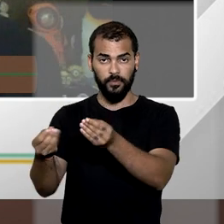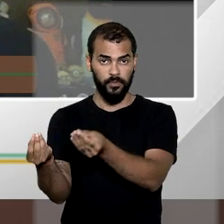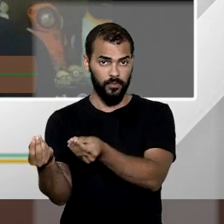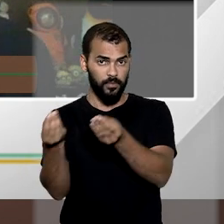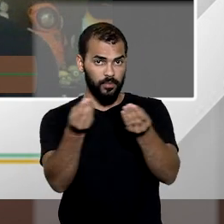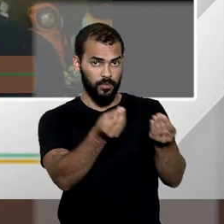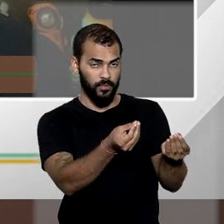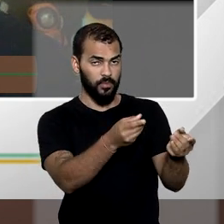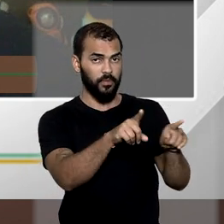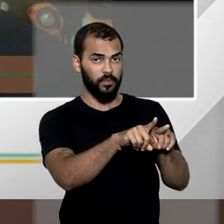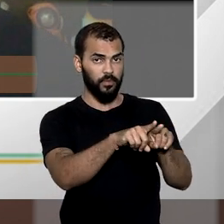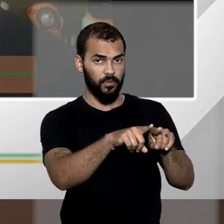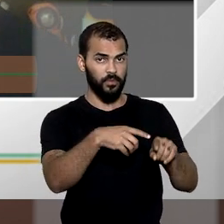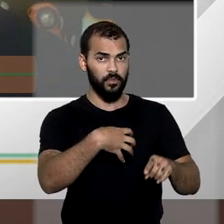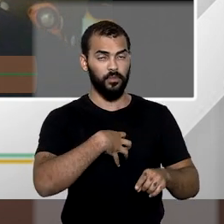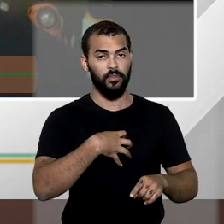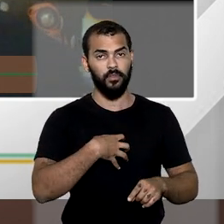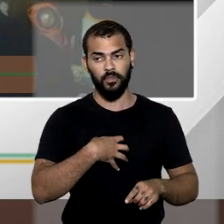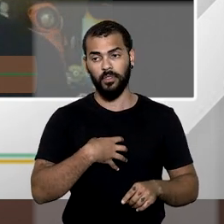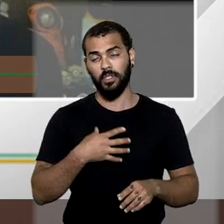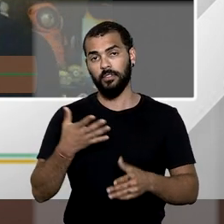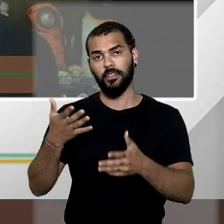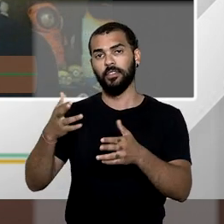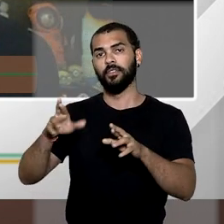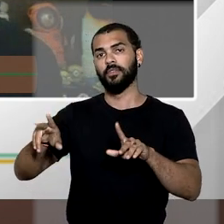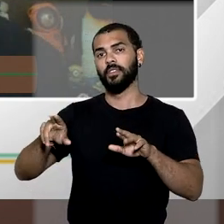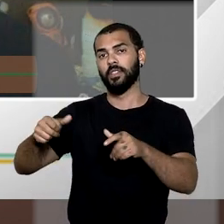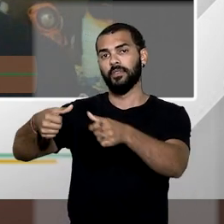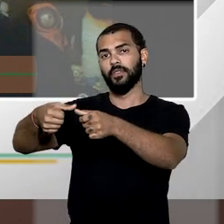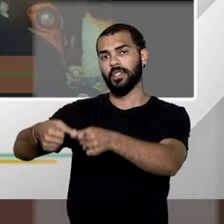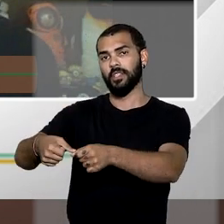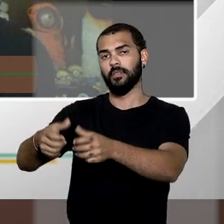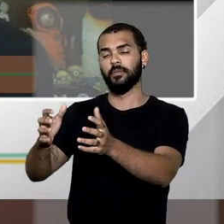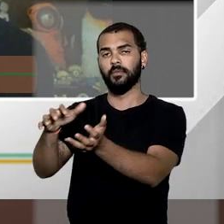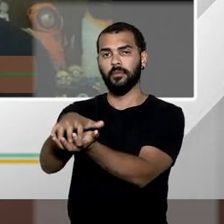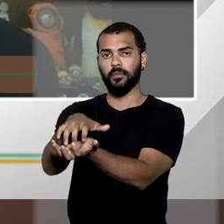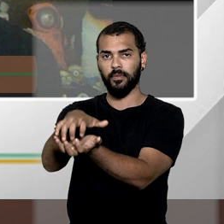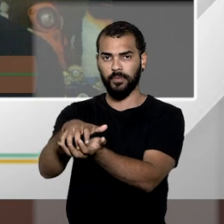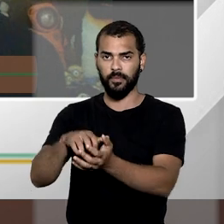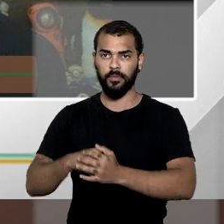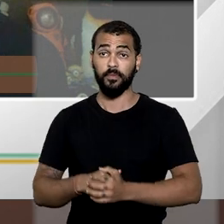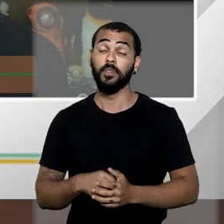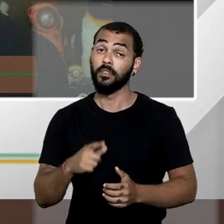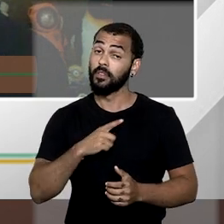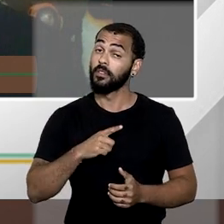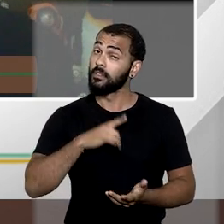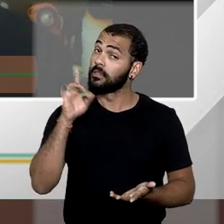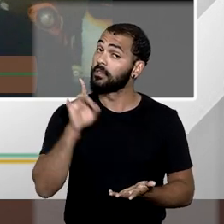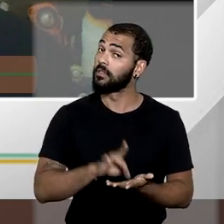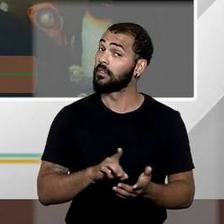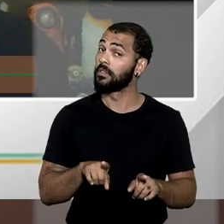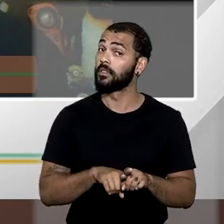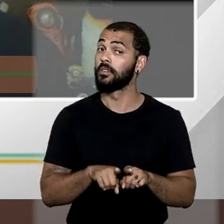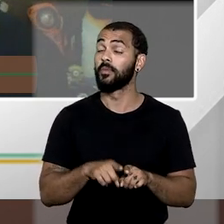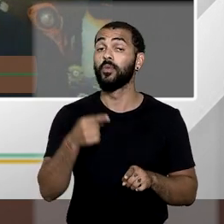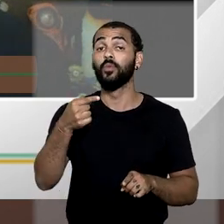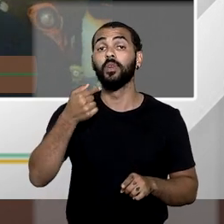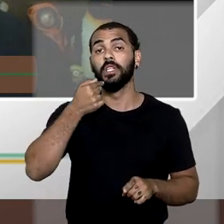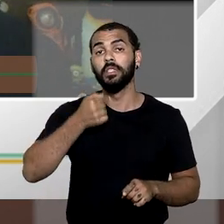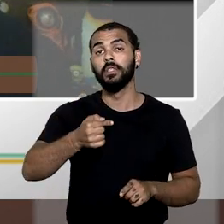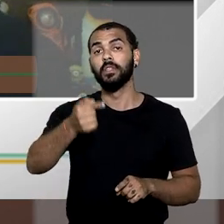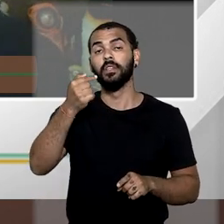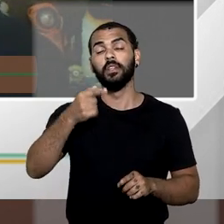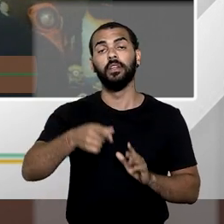para a Bahia e não ficasse lá em Pernambuco. E havia o fato concreto de que, algumas semanas antes,